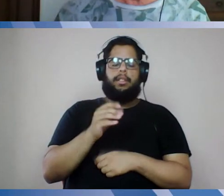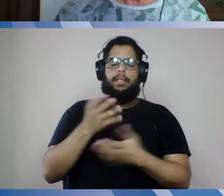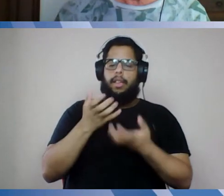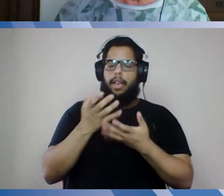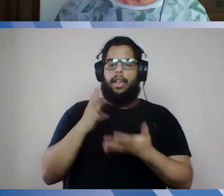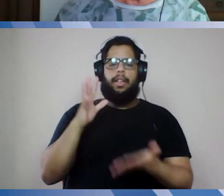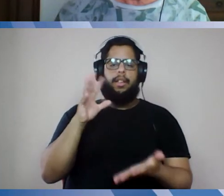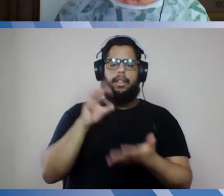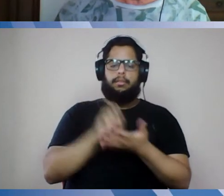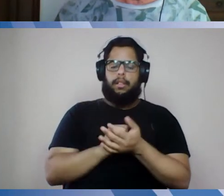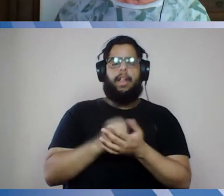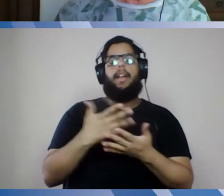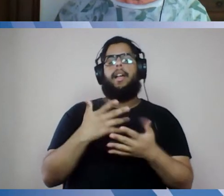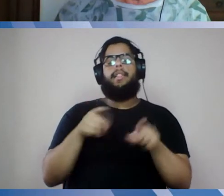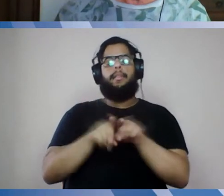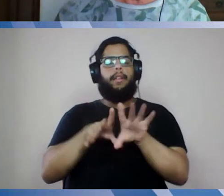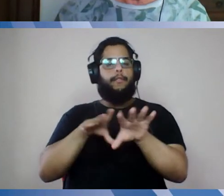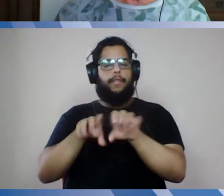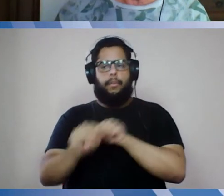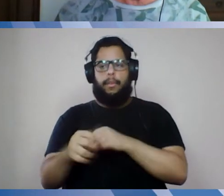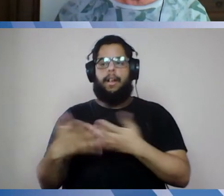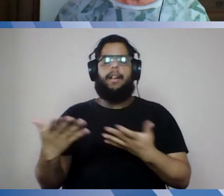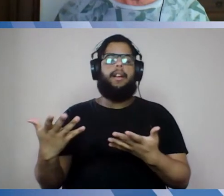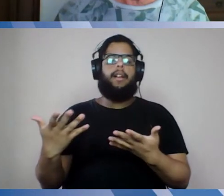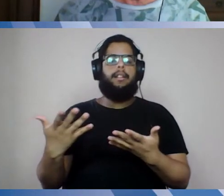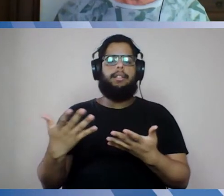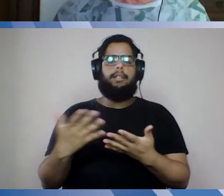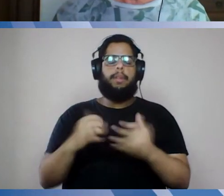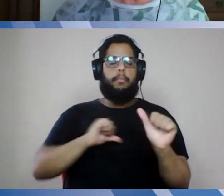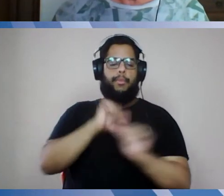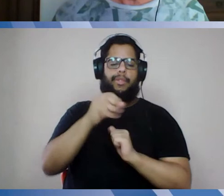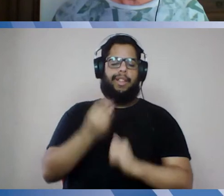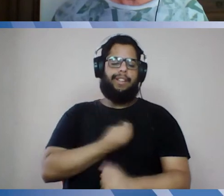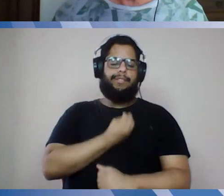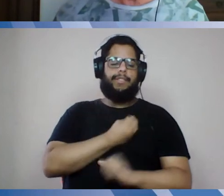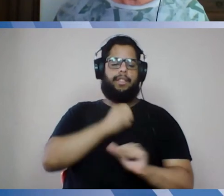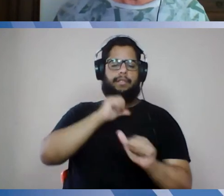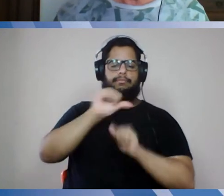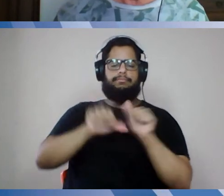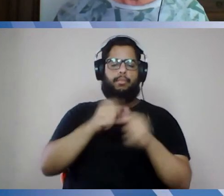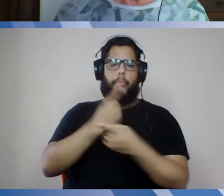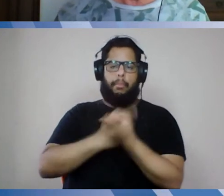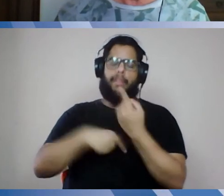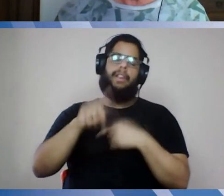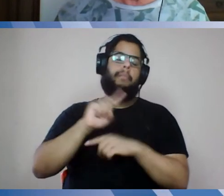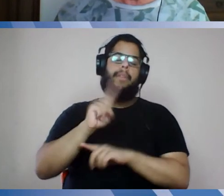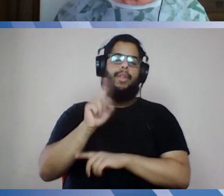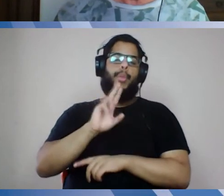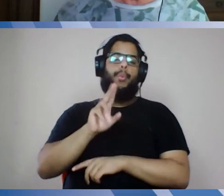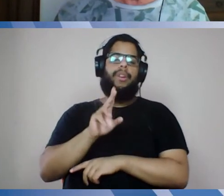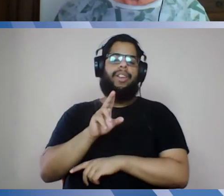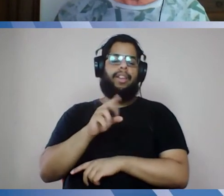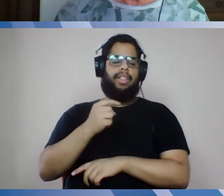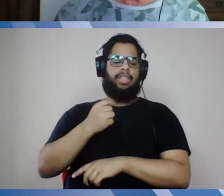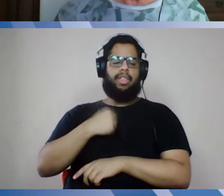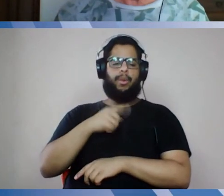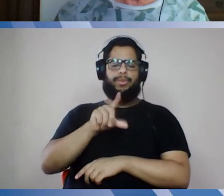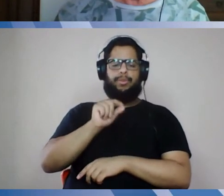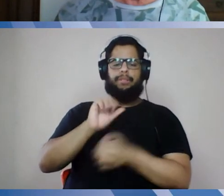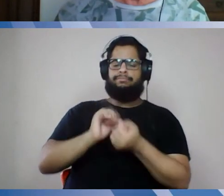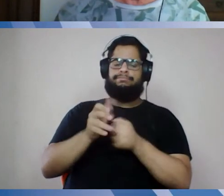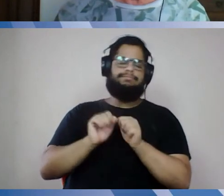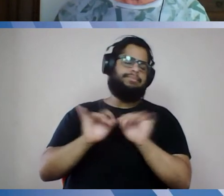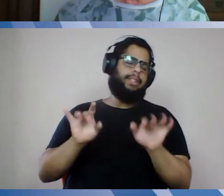para poder se formar, para ter uma mudança de vida, mas não somos nós que fizemos isso, é um momento histórico, é um